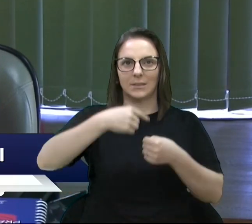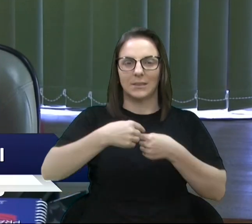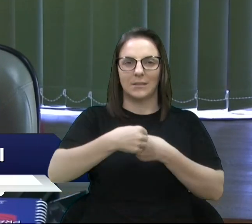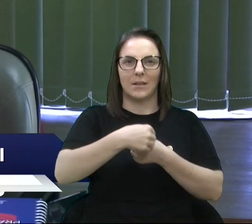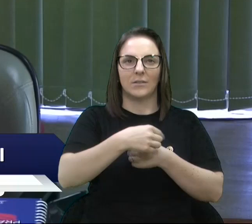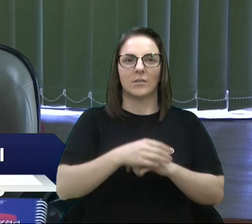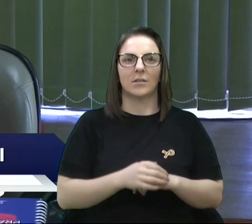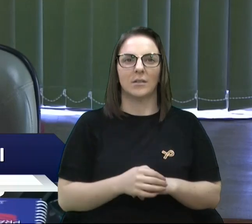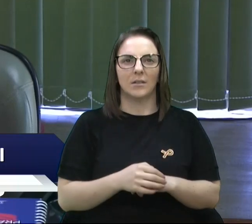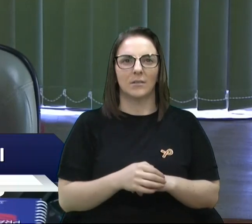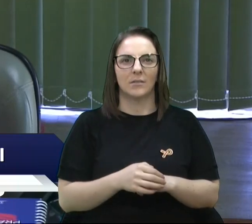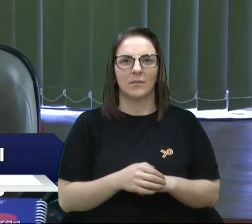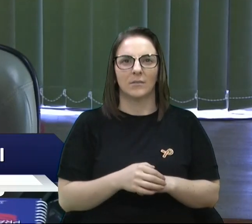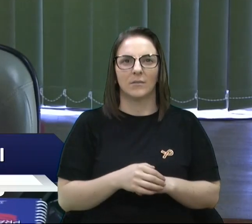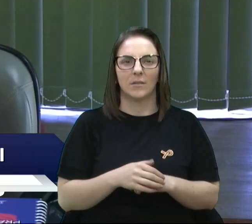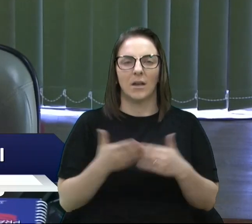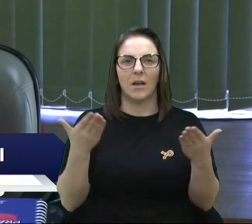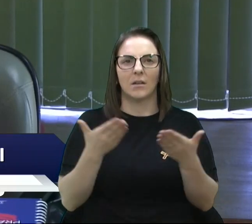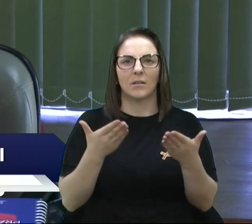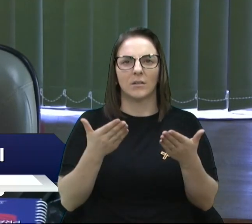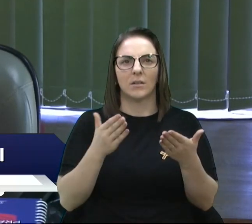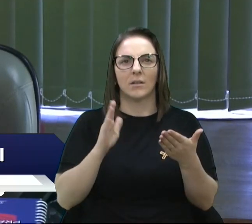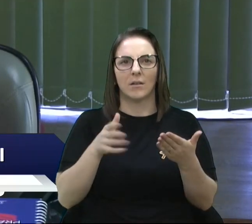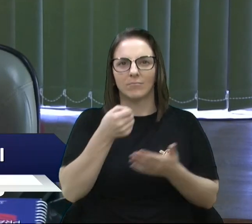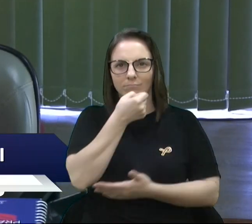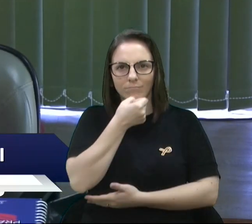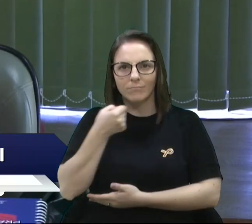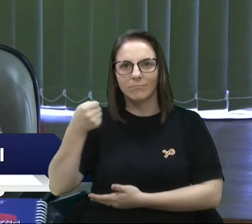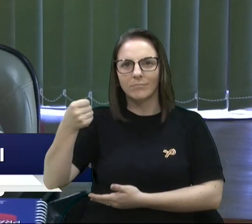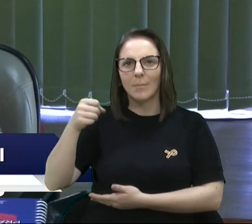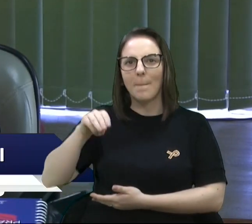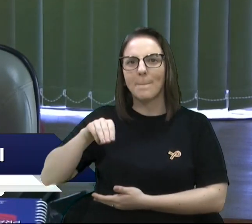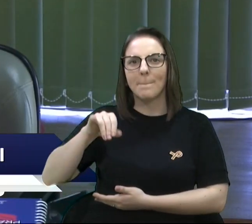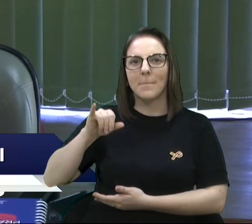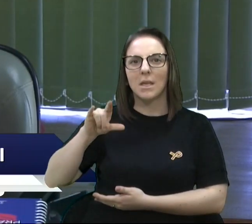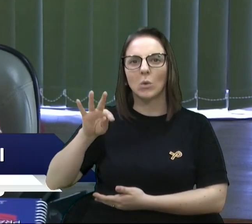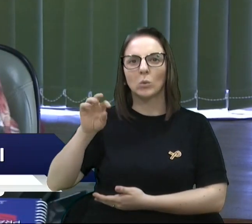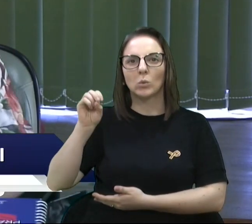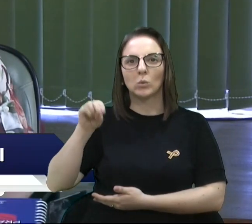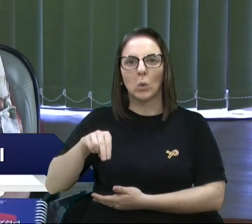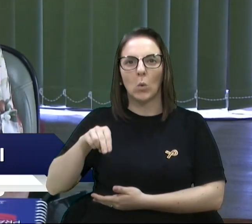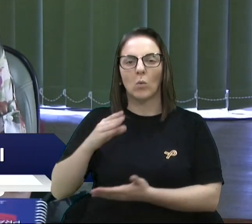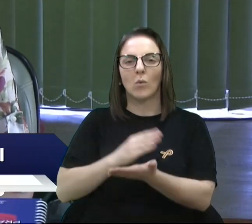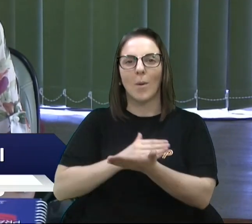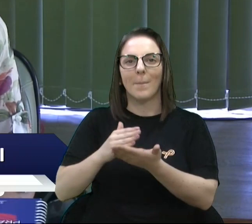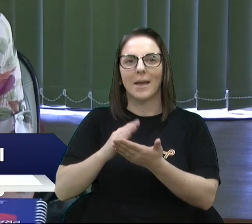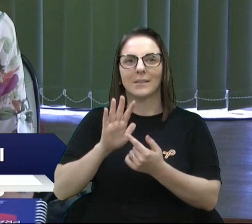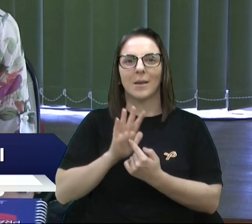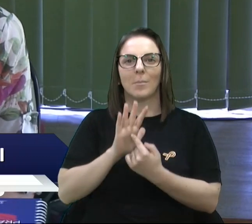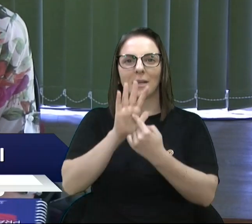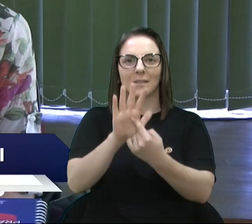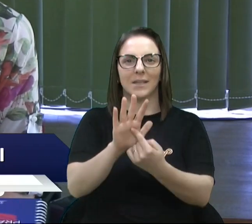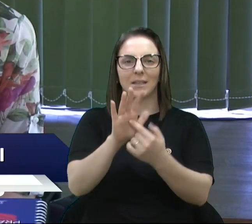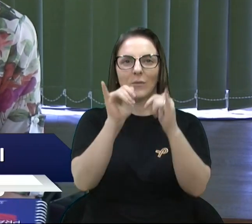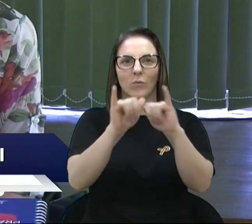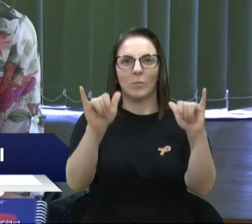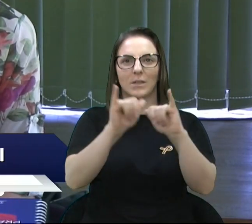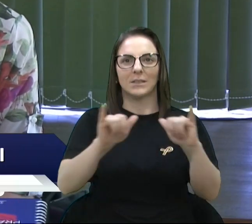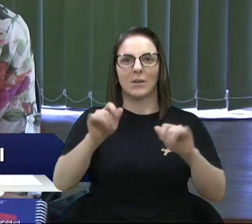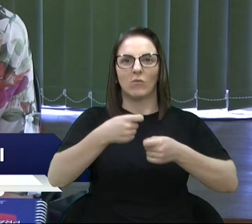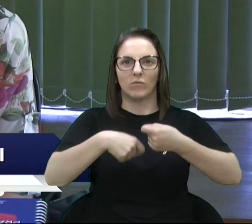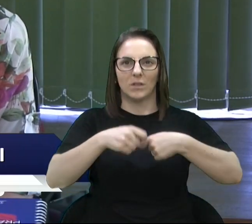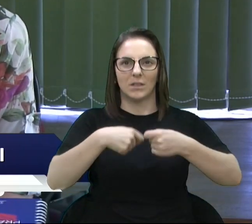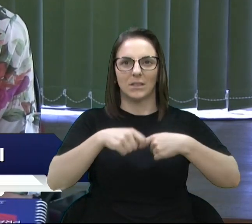Acho que de imediato nós passamos a palavra. Milton vai começar apresentando os dados financeiros, depois a Margit.